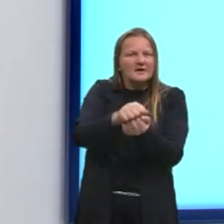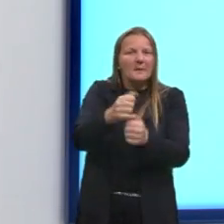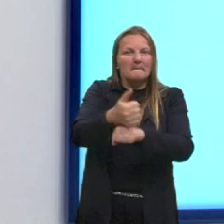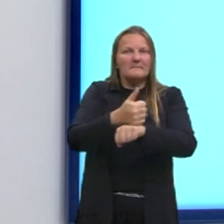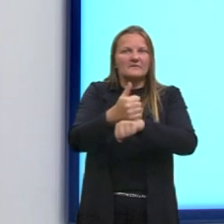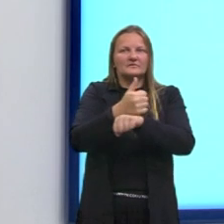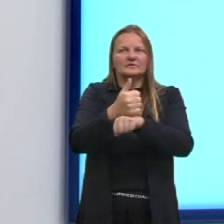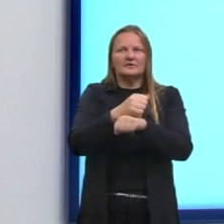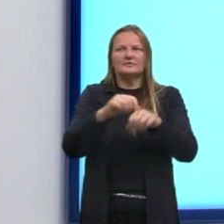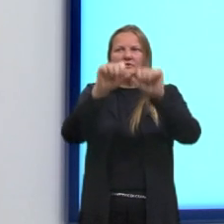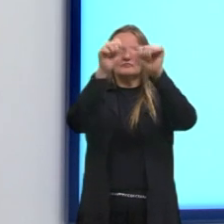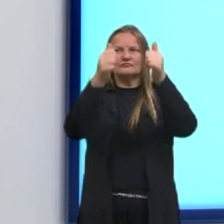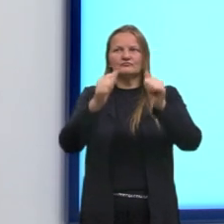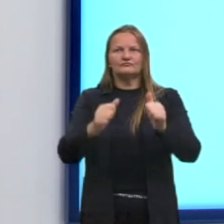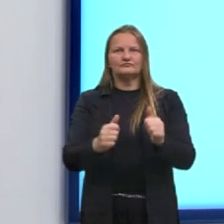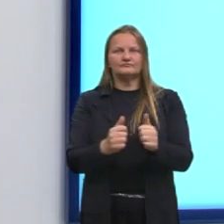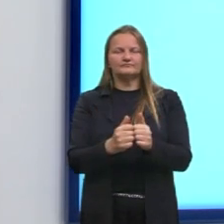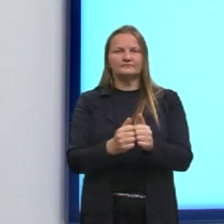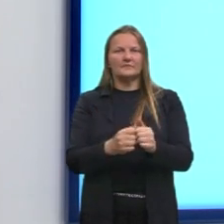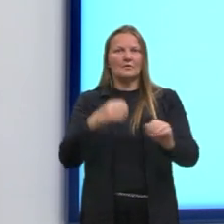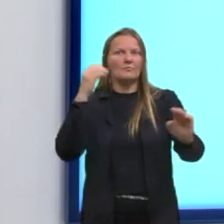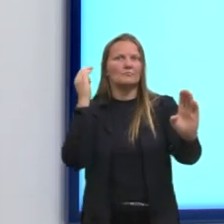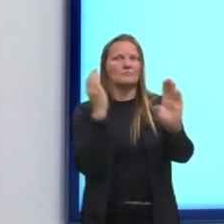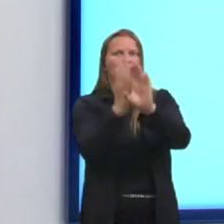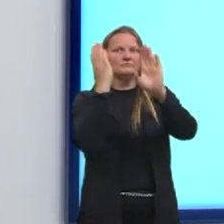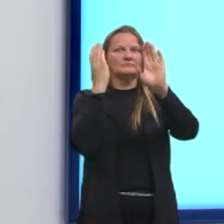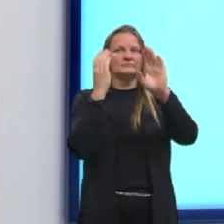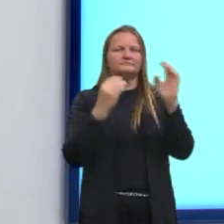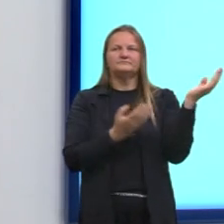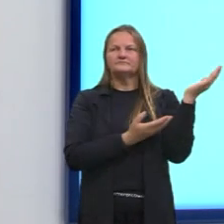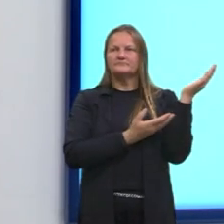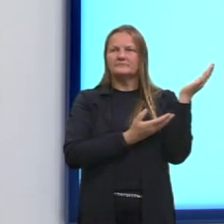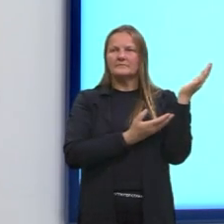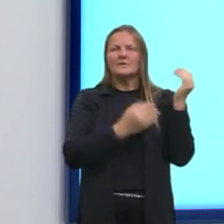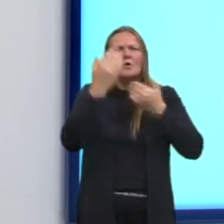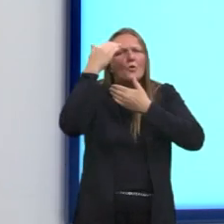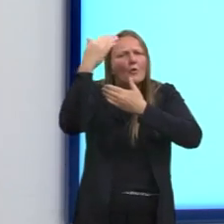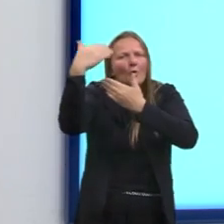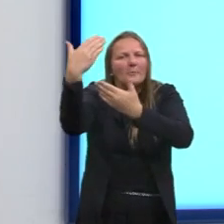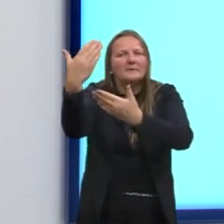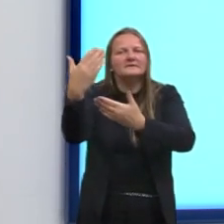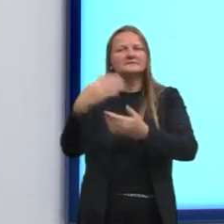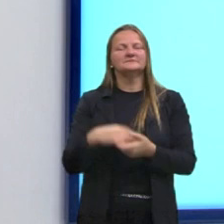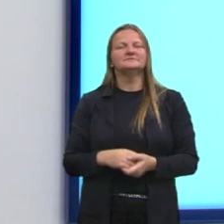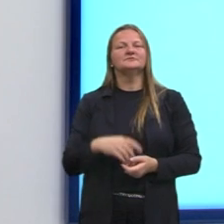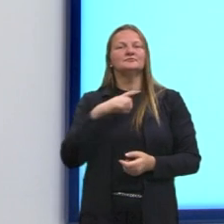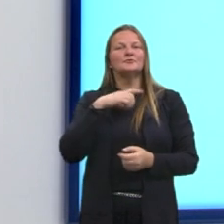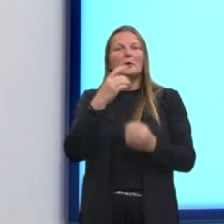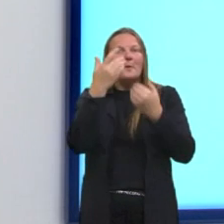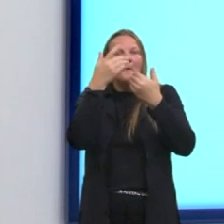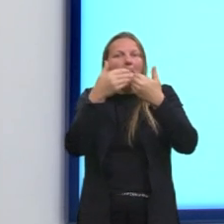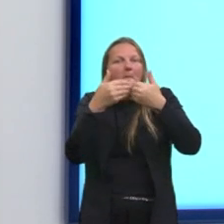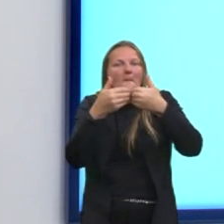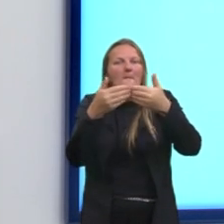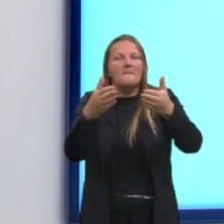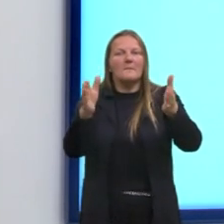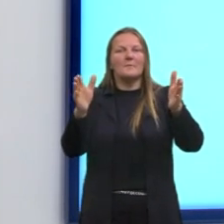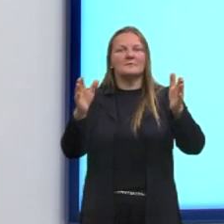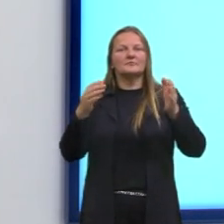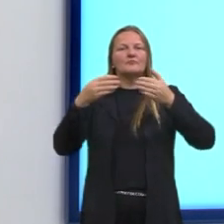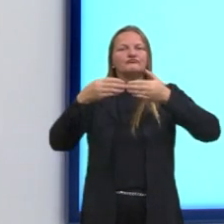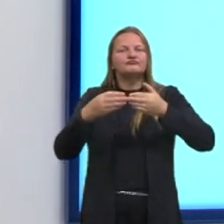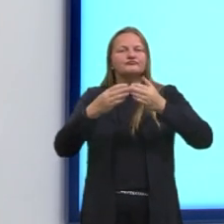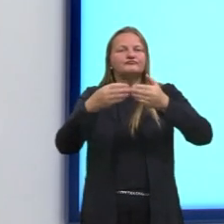padrão dos descobrimentos, que é uma homenagem aos desbravadores dos mares.